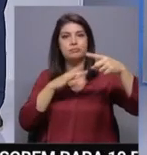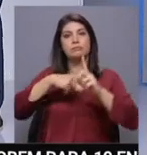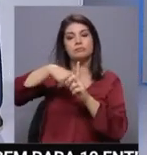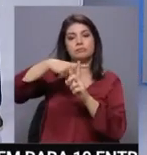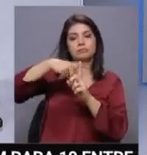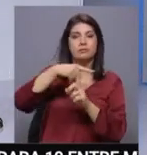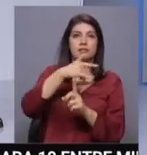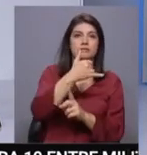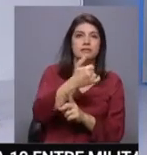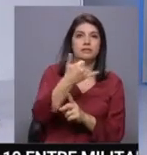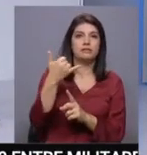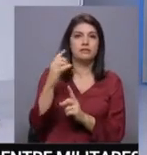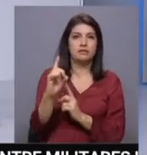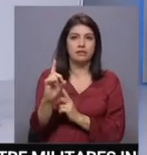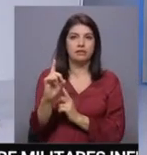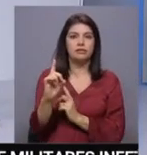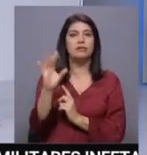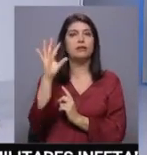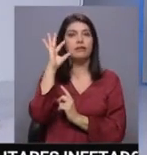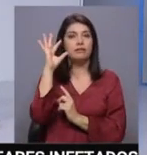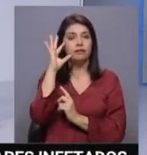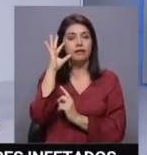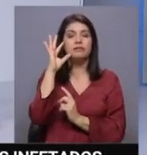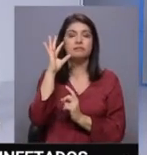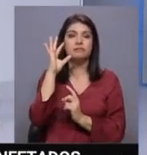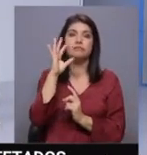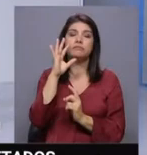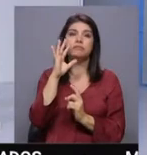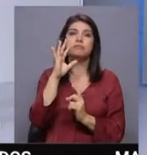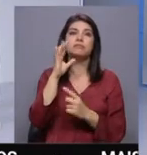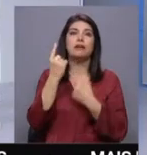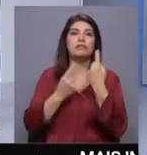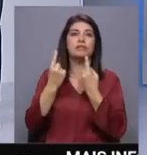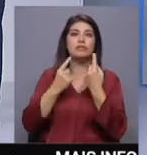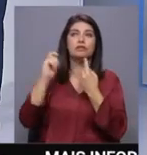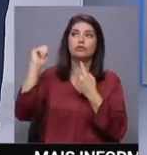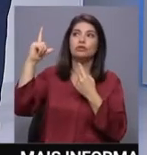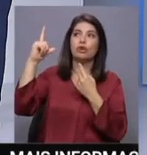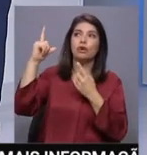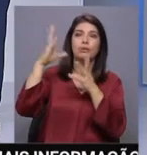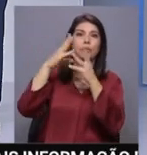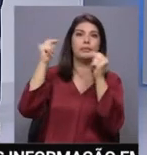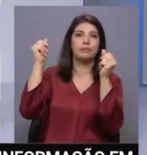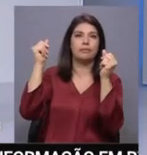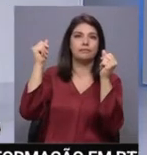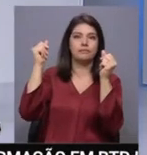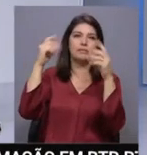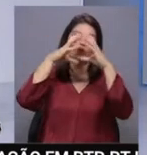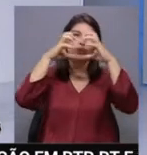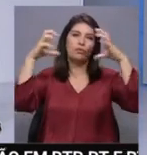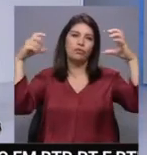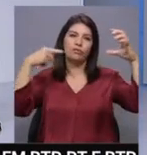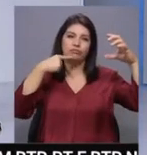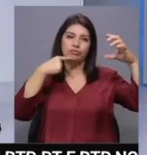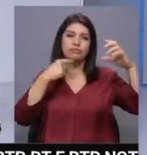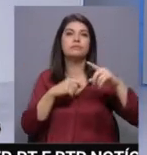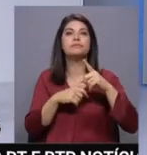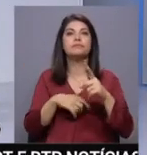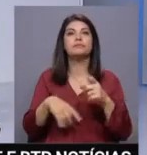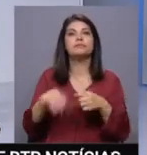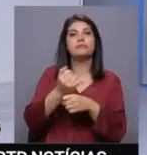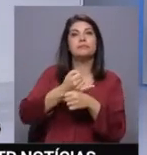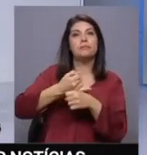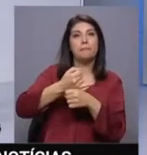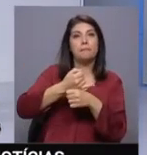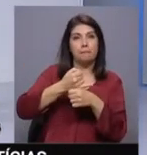a 26 graus e haverá períodos da parte da tarde em que desaparecerá o sol. Quanto à agitação marítima ao largo do arquipélago, temos ondas do nordeste com